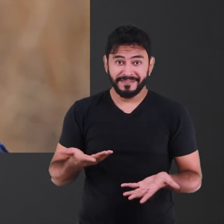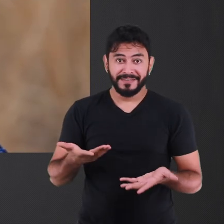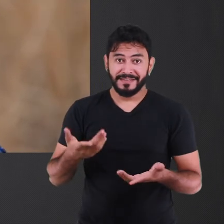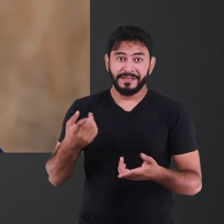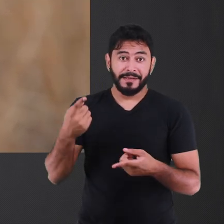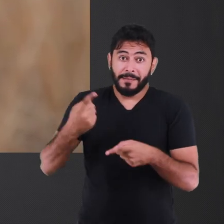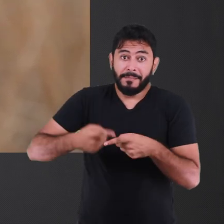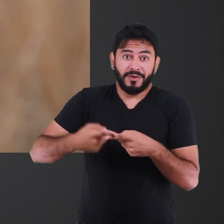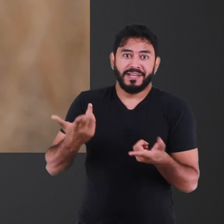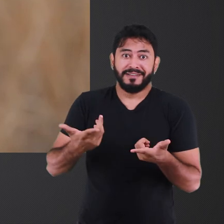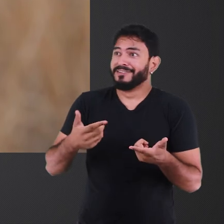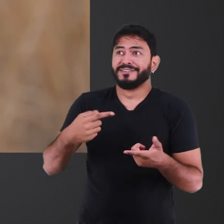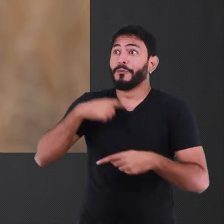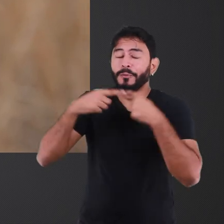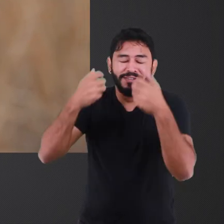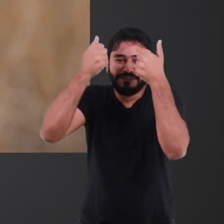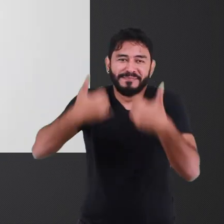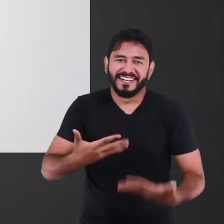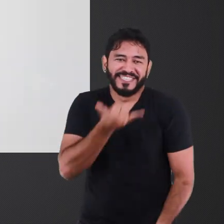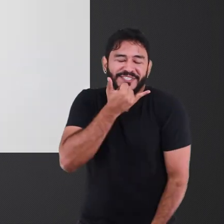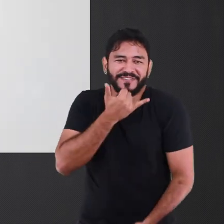Isso não tem palavras para descrever.